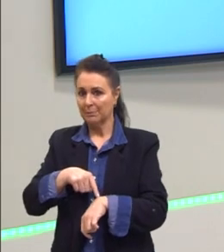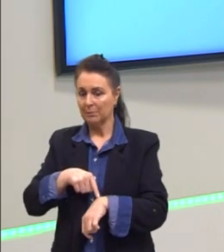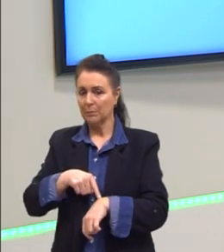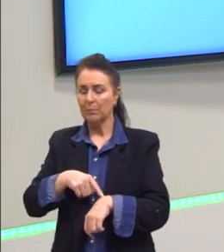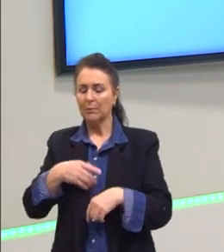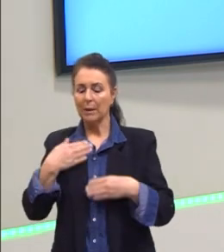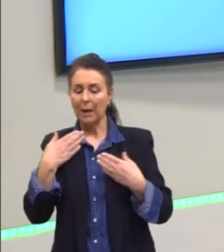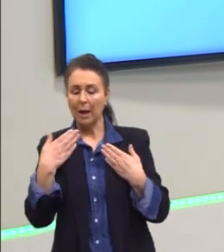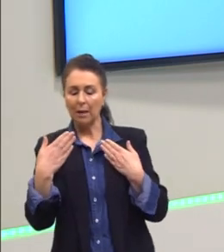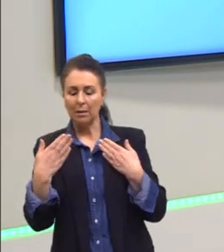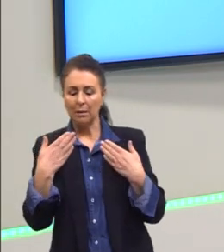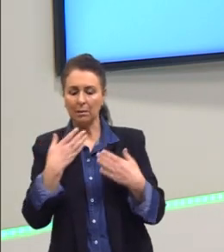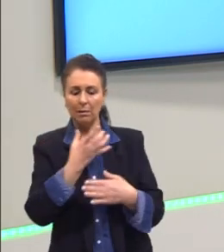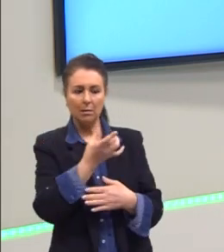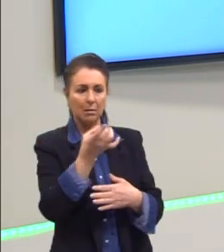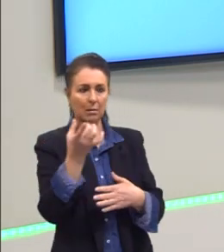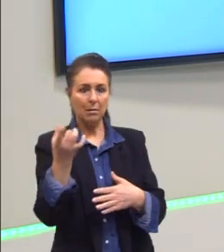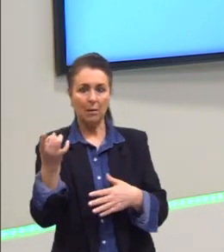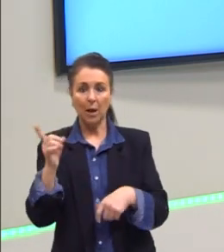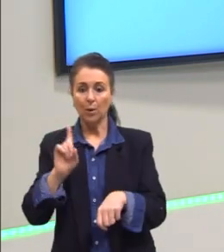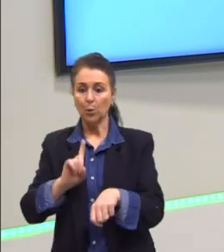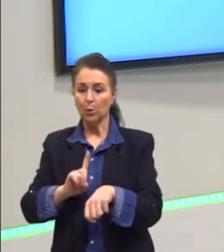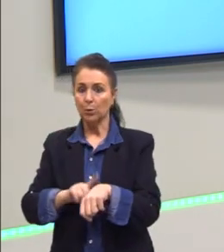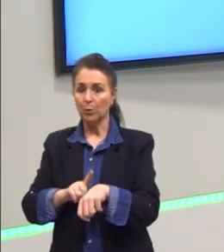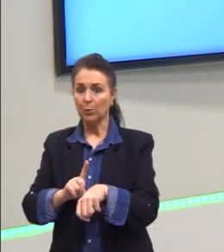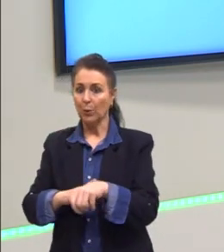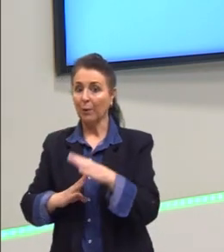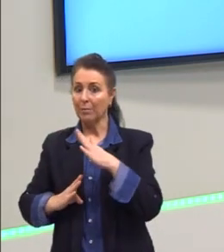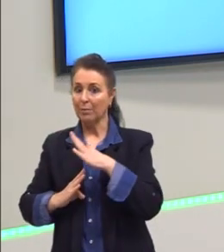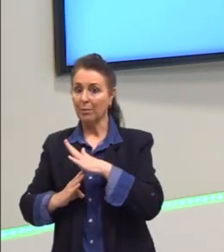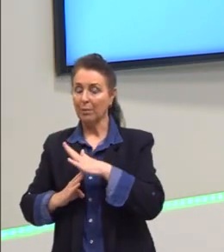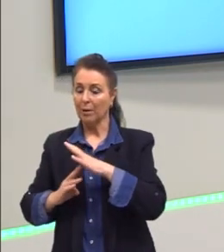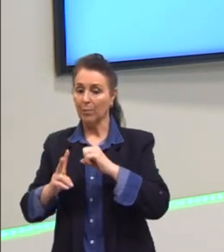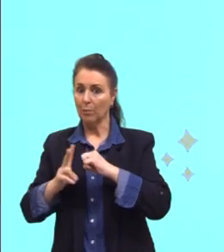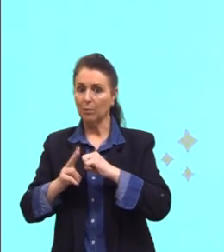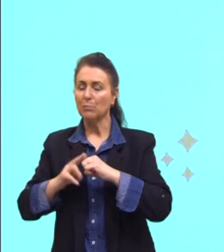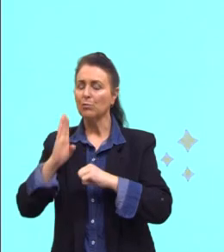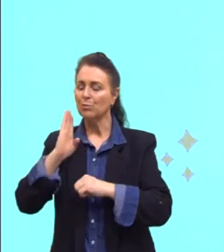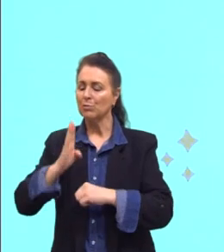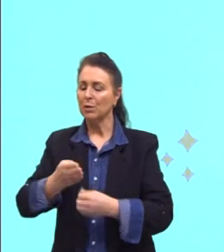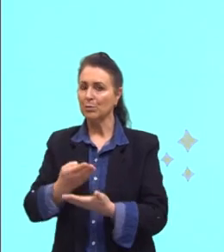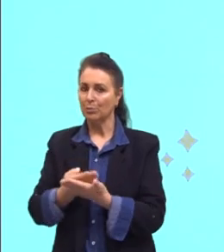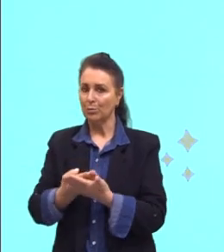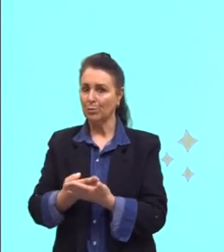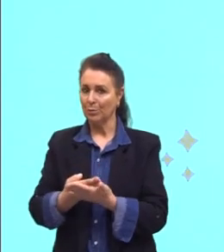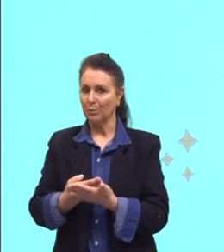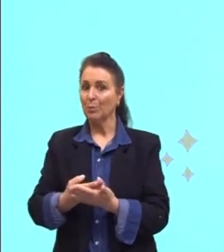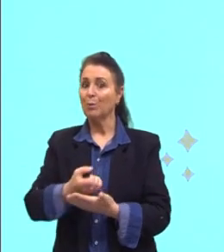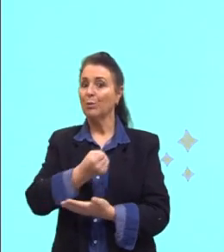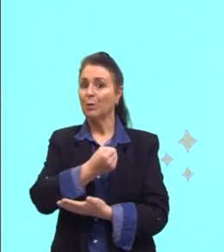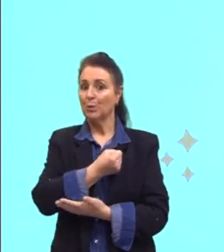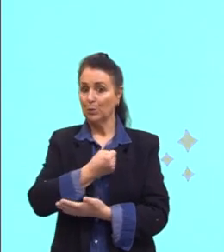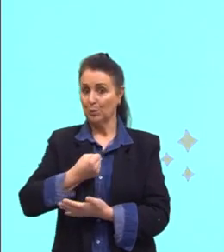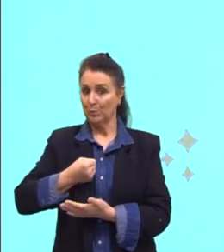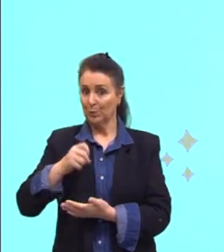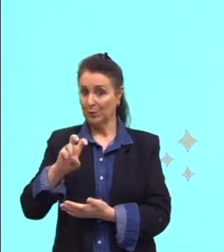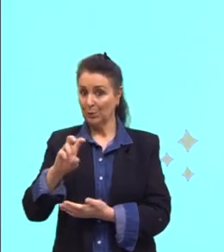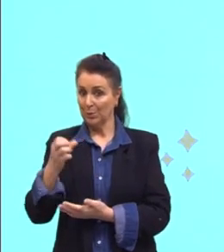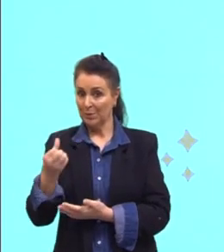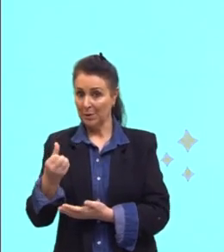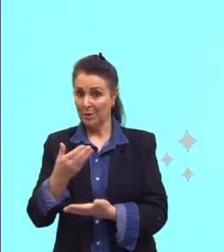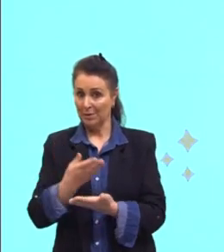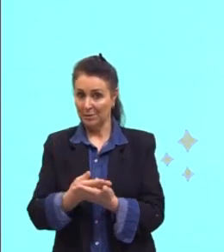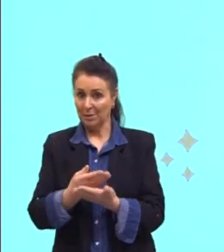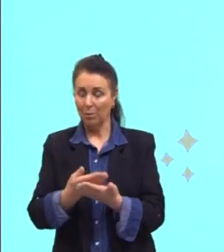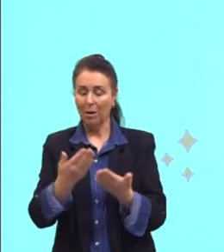analisem cada um dos tempos verbais que nós já vimos lá na aula 5 e na aula 6. Analisem esses